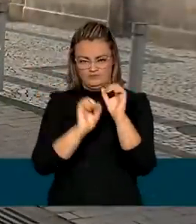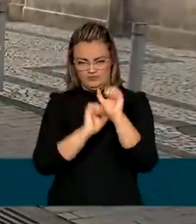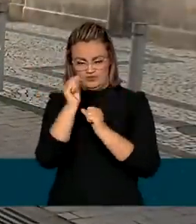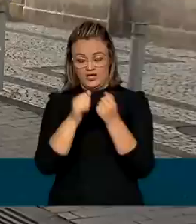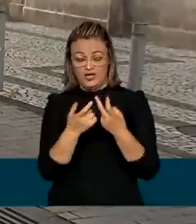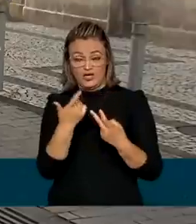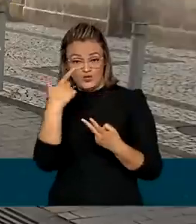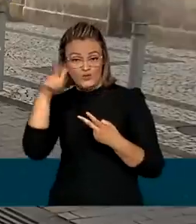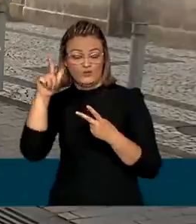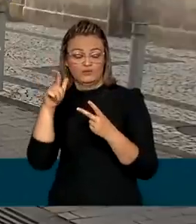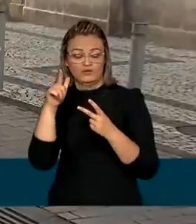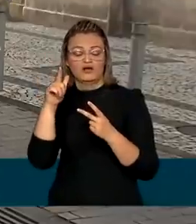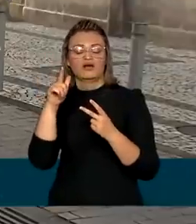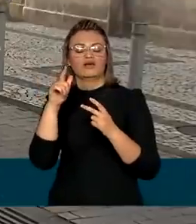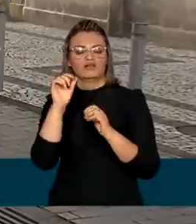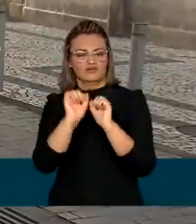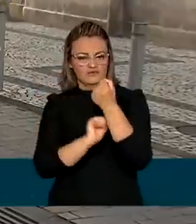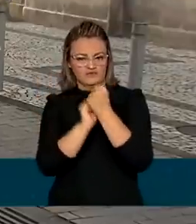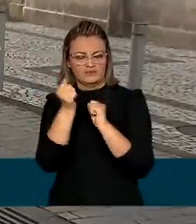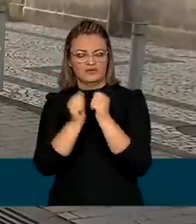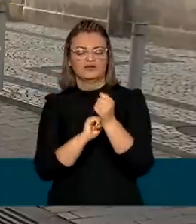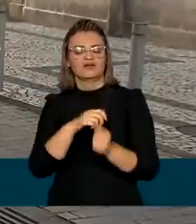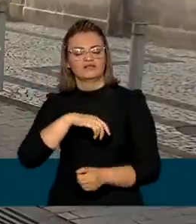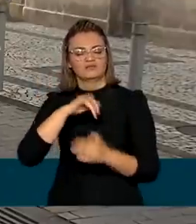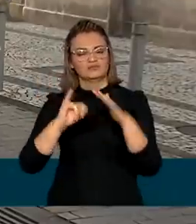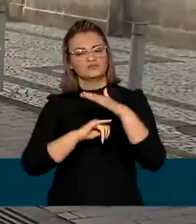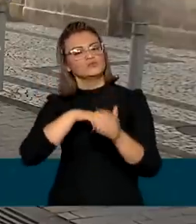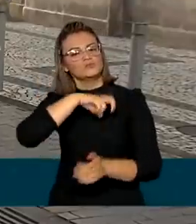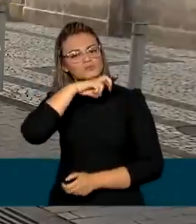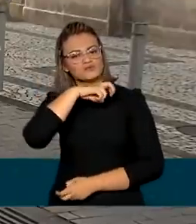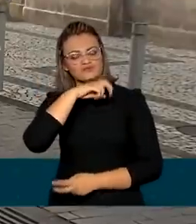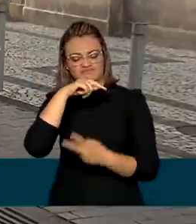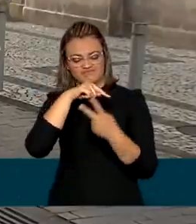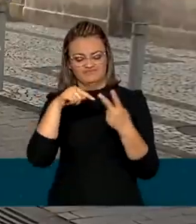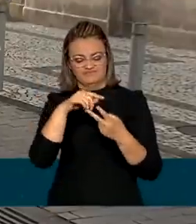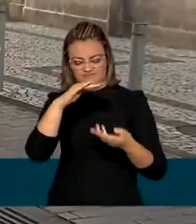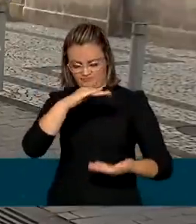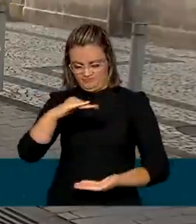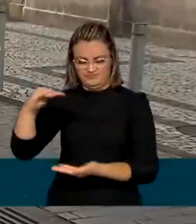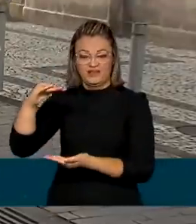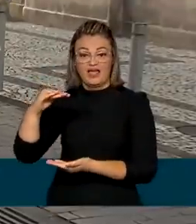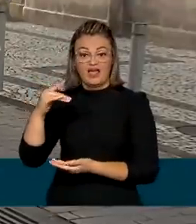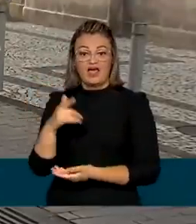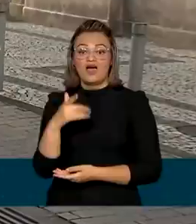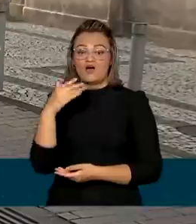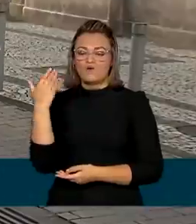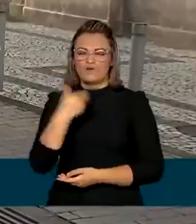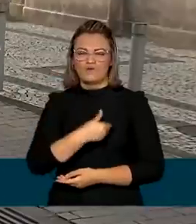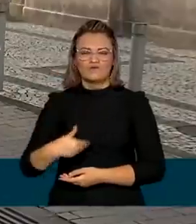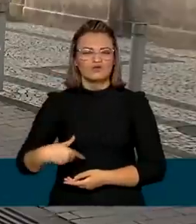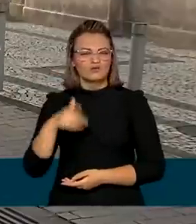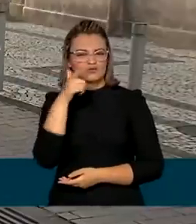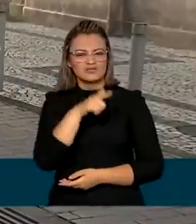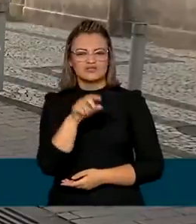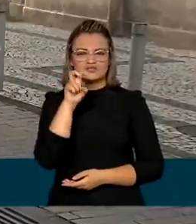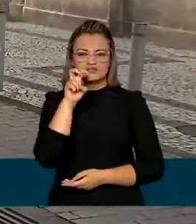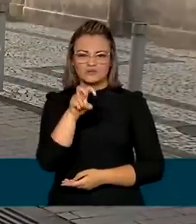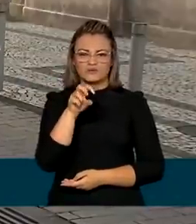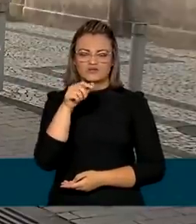mil doses da Coronavac, fabricada pelo Instituto Butantan. Com esse novo lote, o governo chega à marca de 57